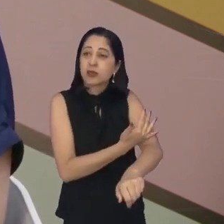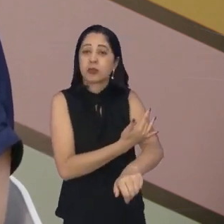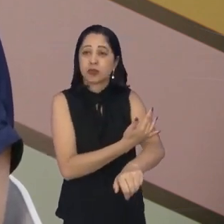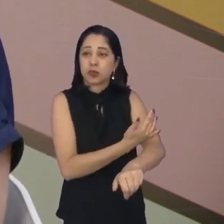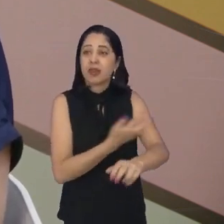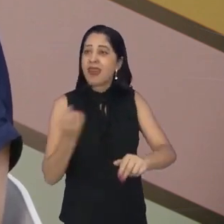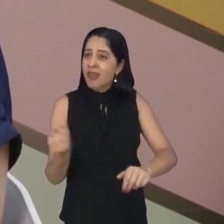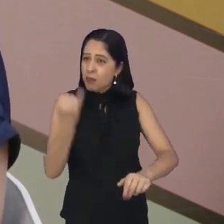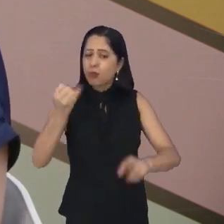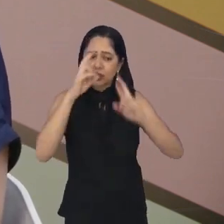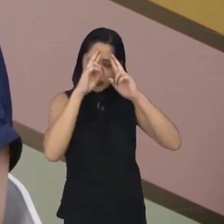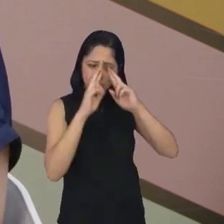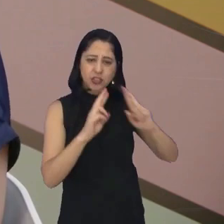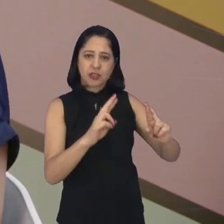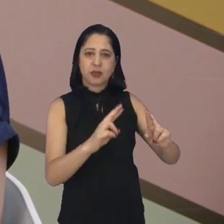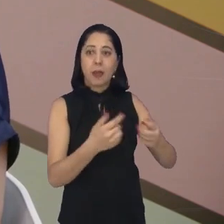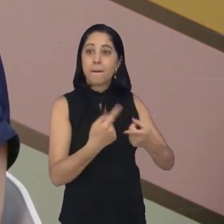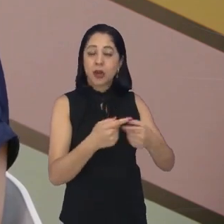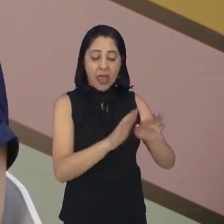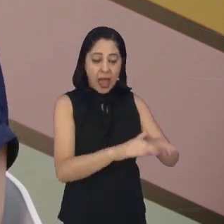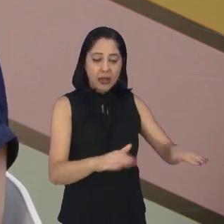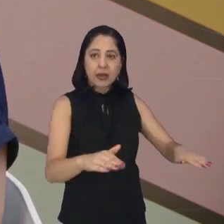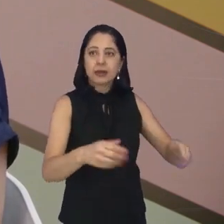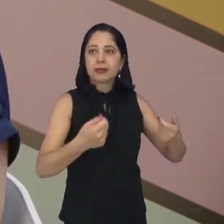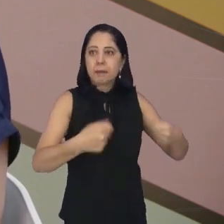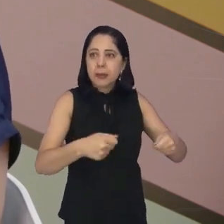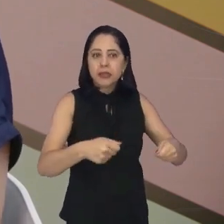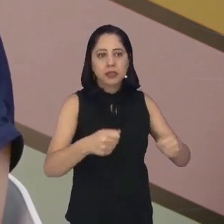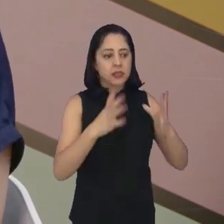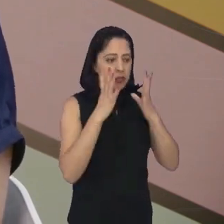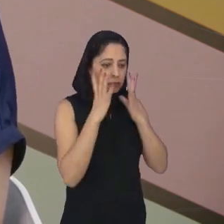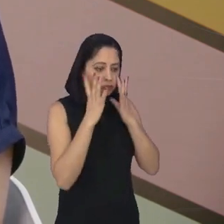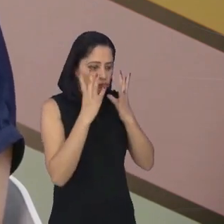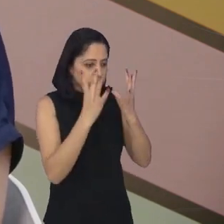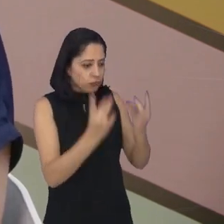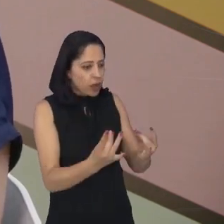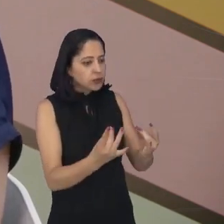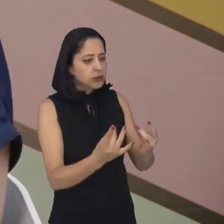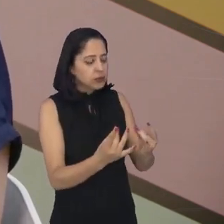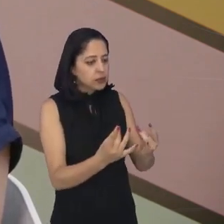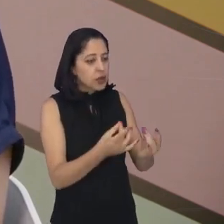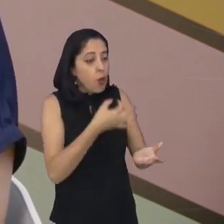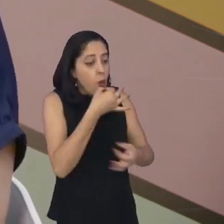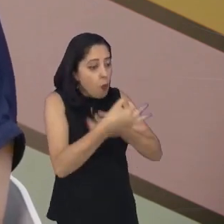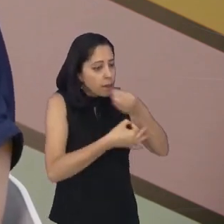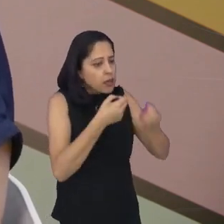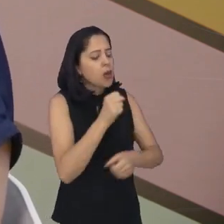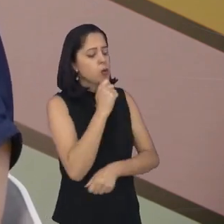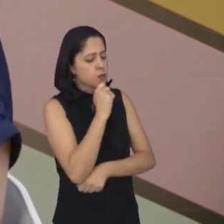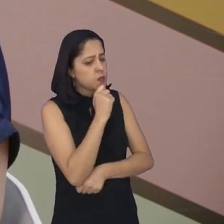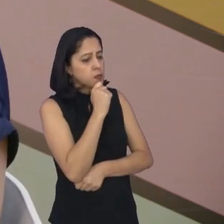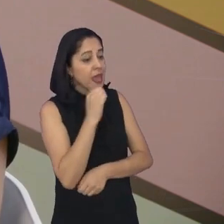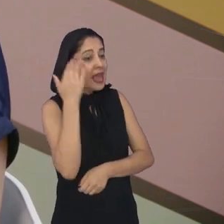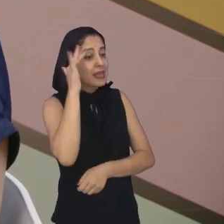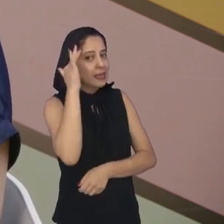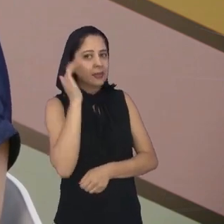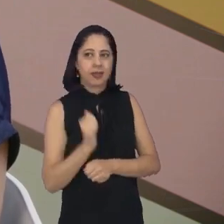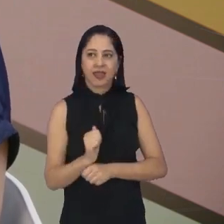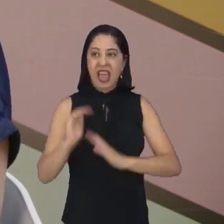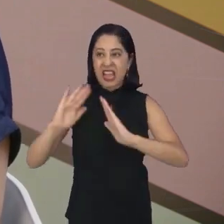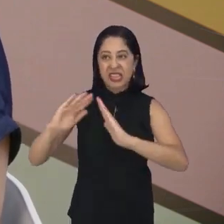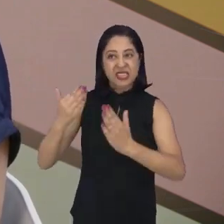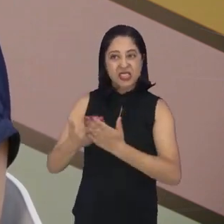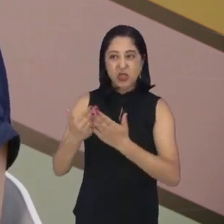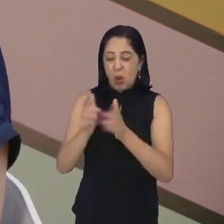importância da criança se sentir vista, ouvida? E, na maioria das escolas, não é isso que acontece. Então, a gente ainda vive